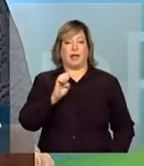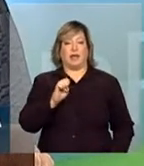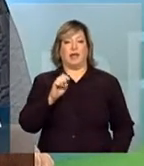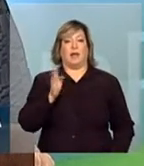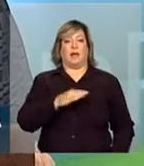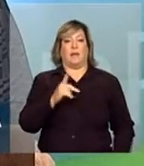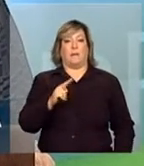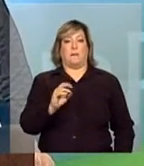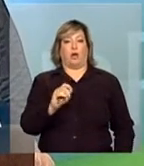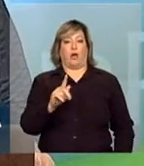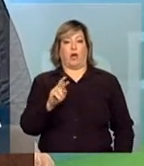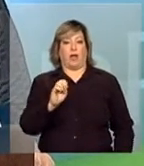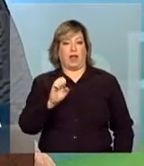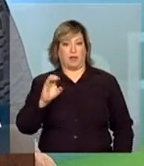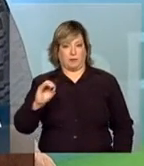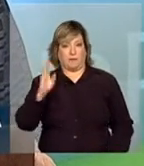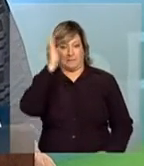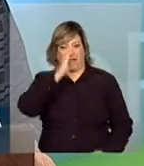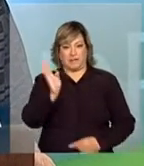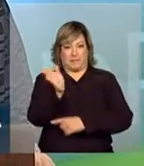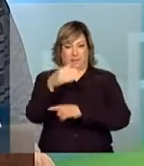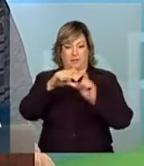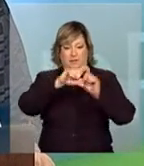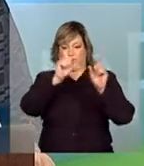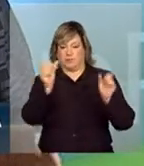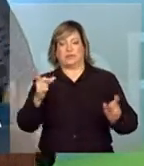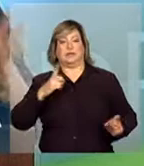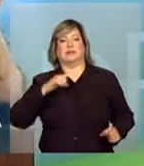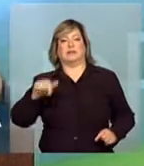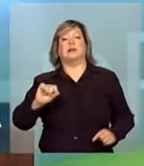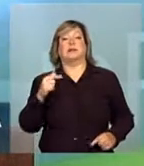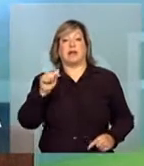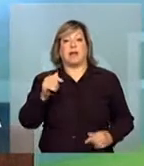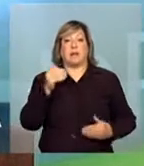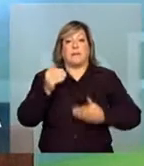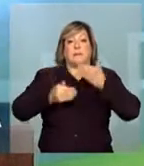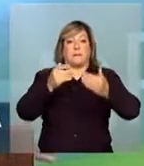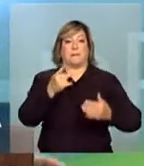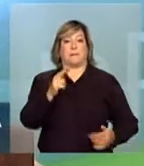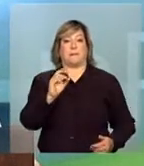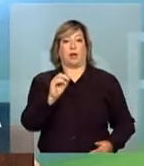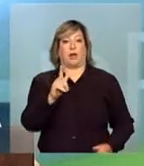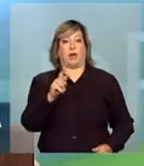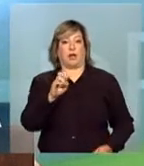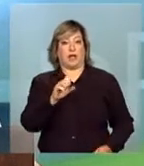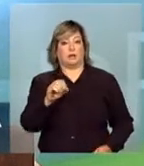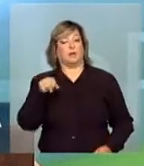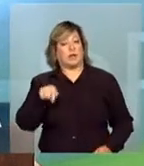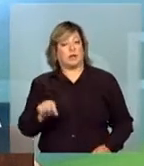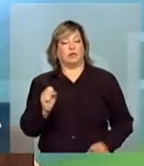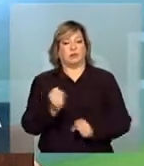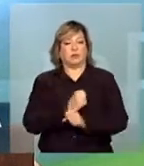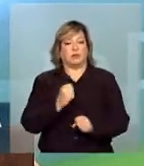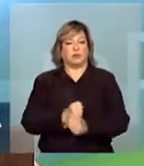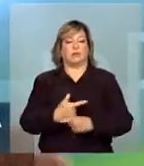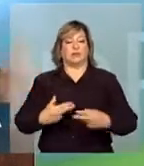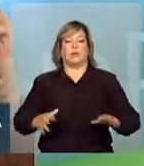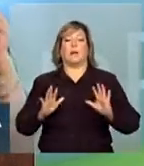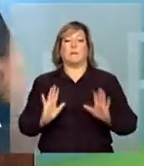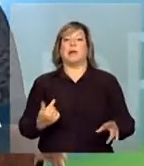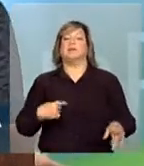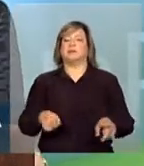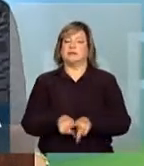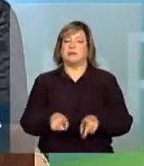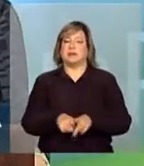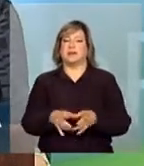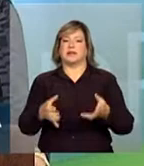progresso, estou falando da parte que é o progresso, que é a construção dessa infraestrutura, mas eu também queria falar da